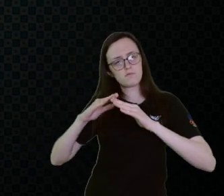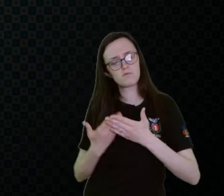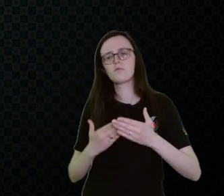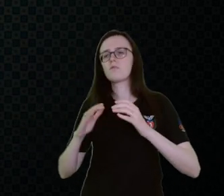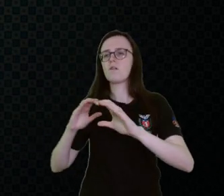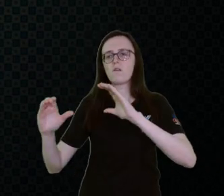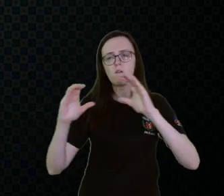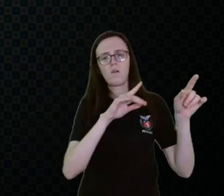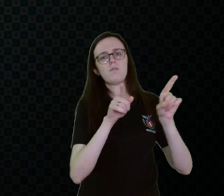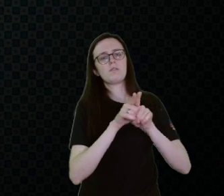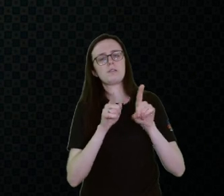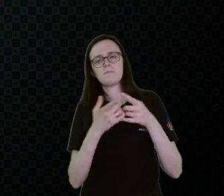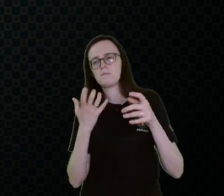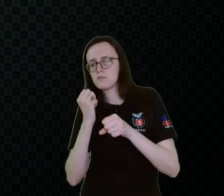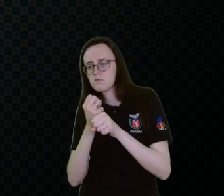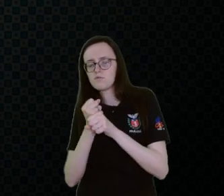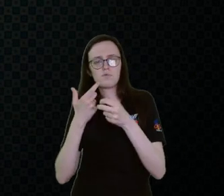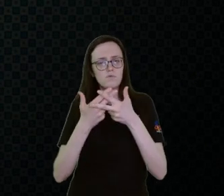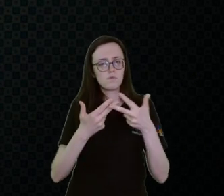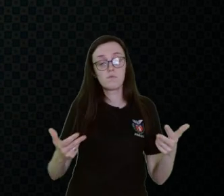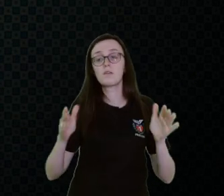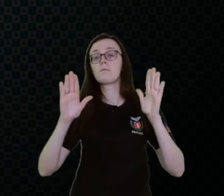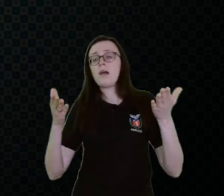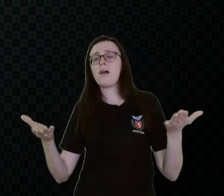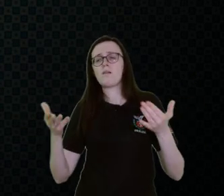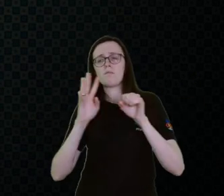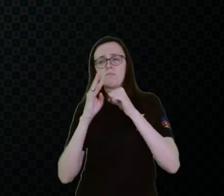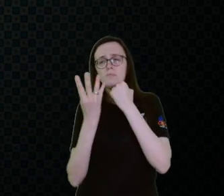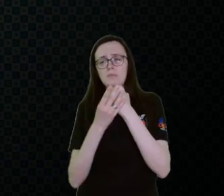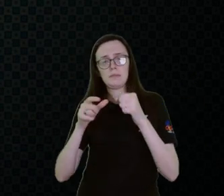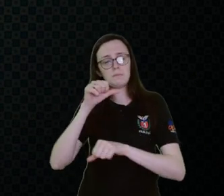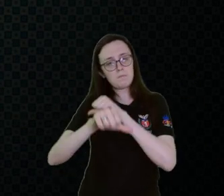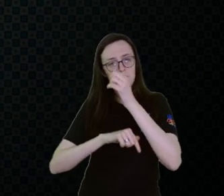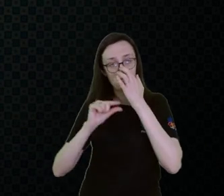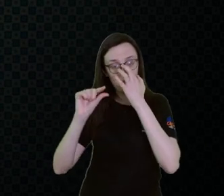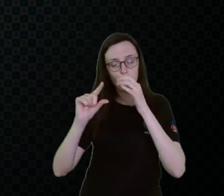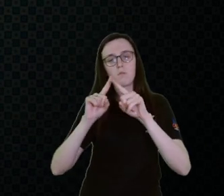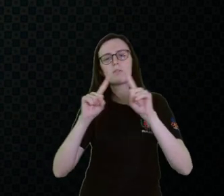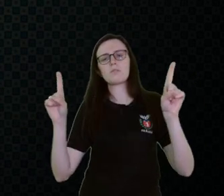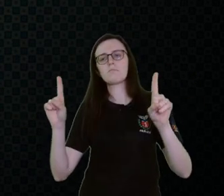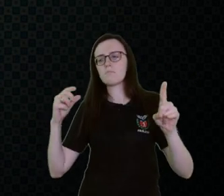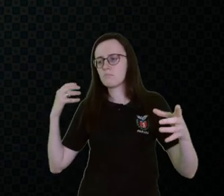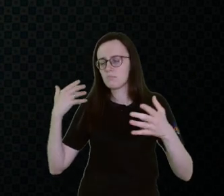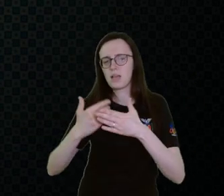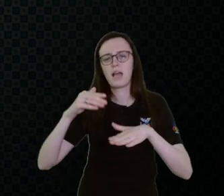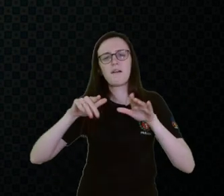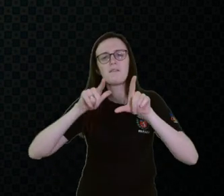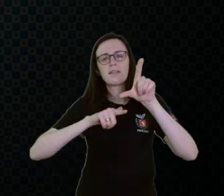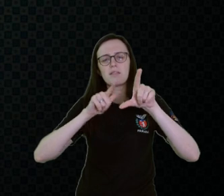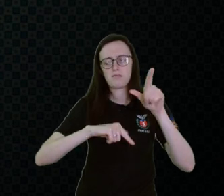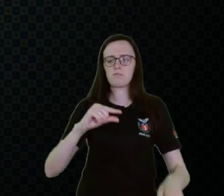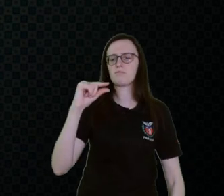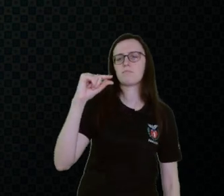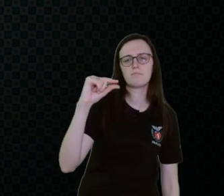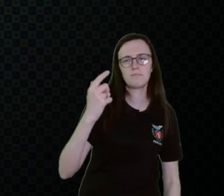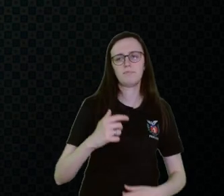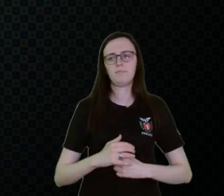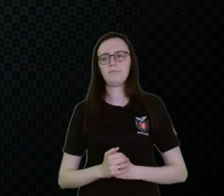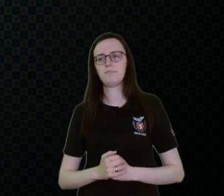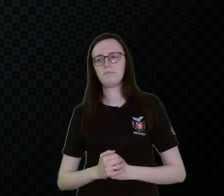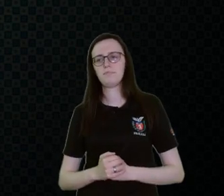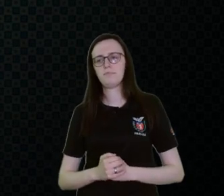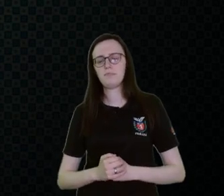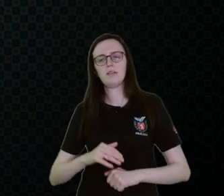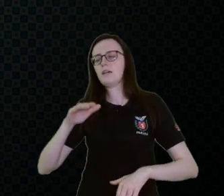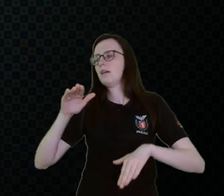comunicação, as notas. Agora, na pandemia, isso modificou um pouco, mas às vezes vem letra muito pequena, vem acima da